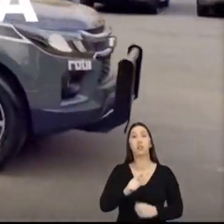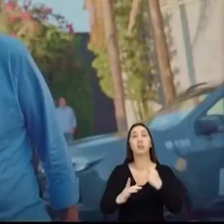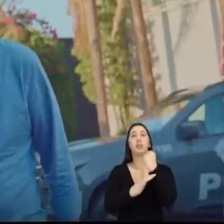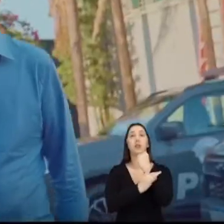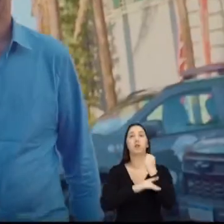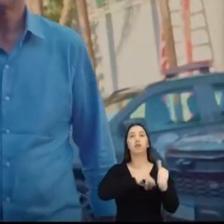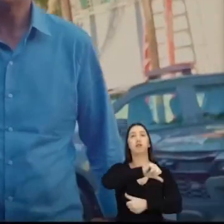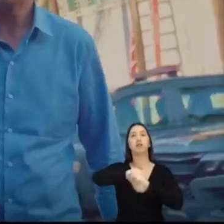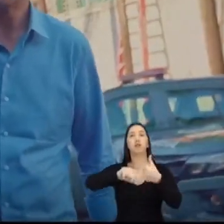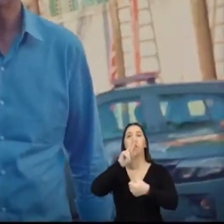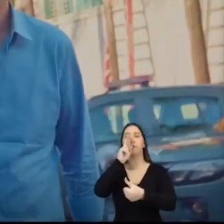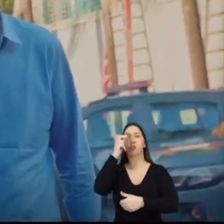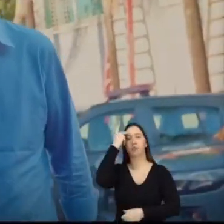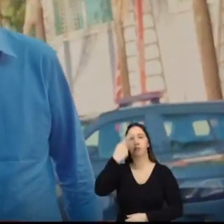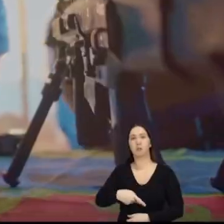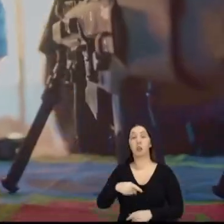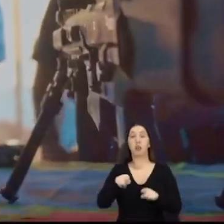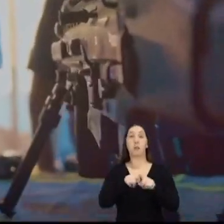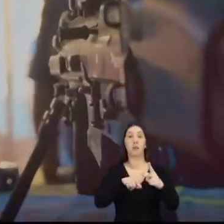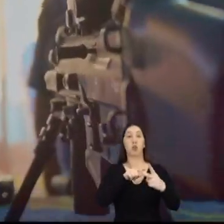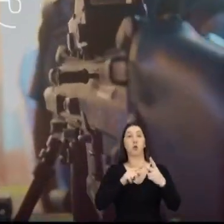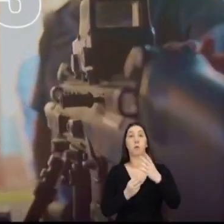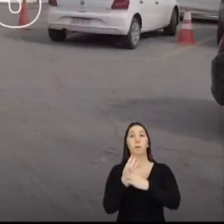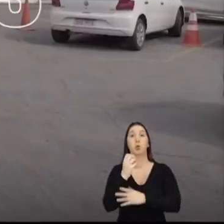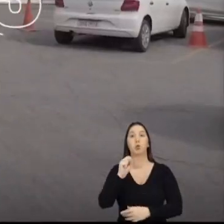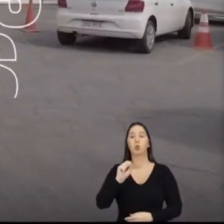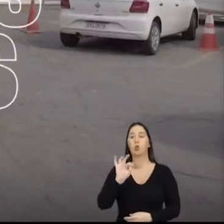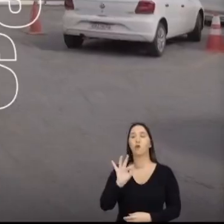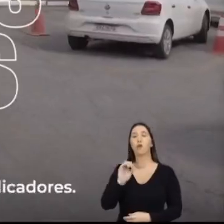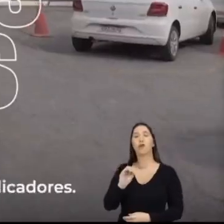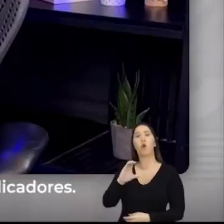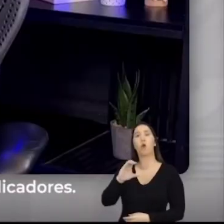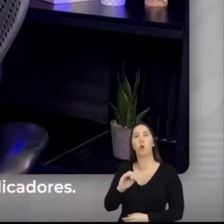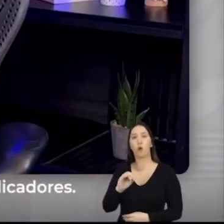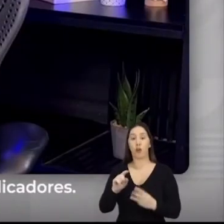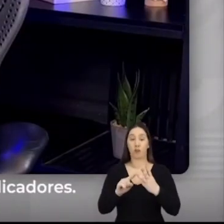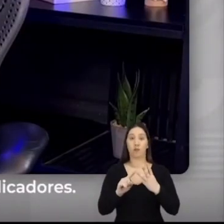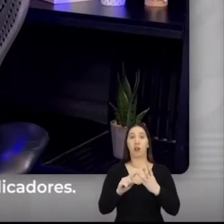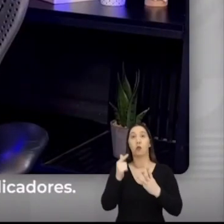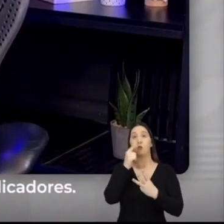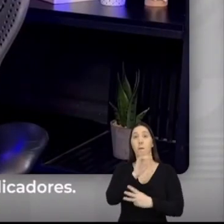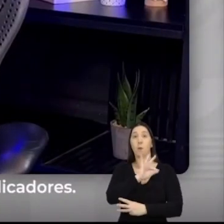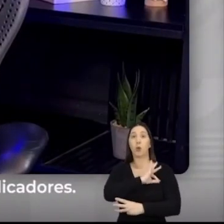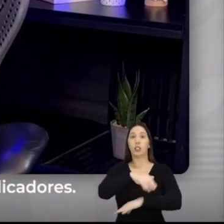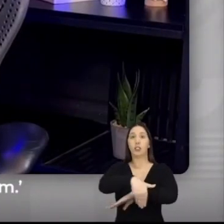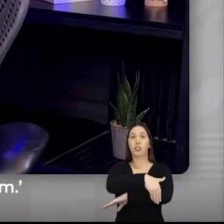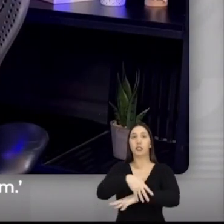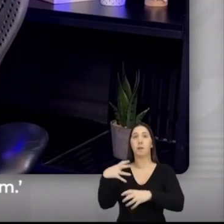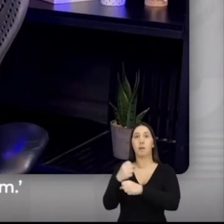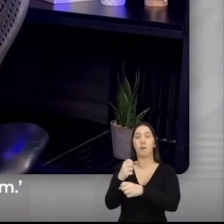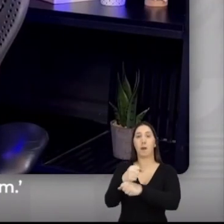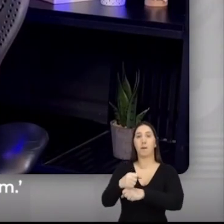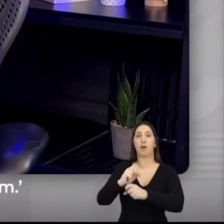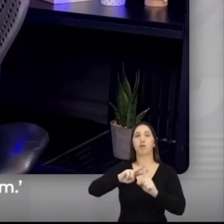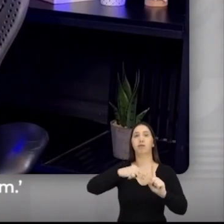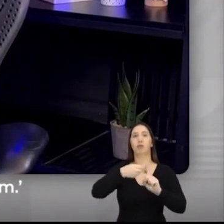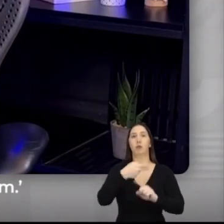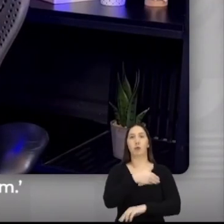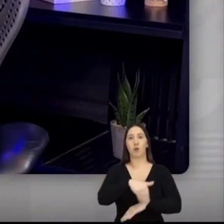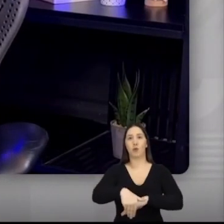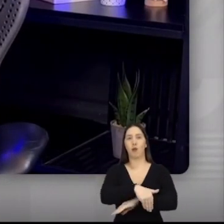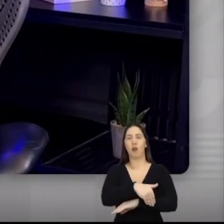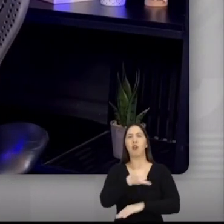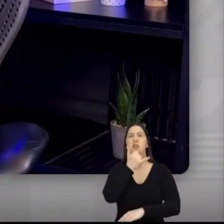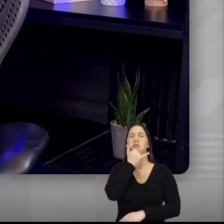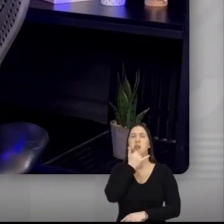do Estado, criou a Operação Sufoco e aumentou o efetivo da polícia na rua. O governador não pode se acomodar com os indicadores. Ah, o Estado é o mais seguro,